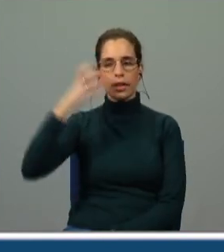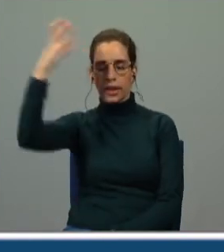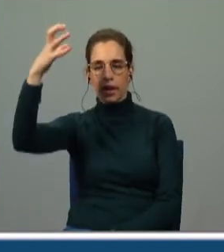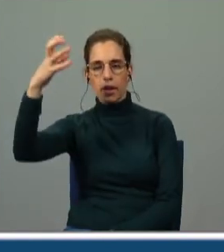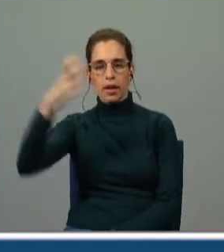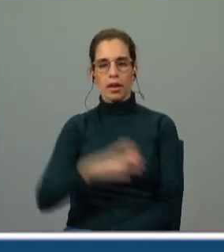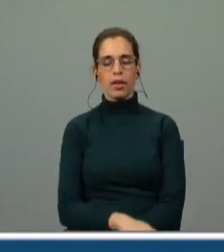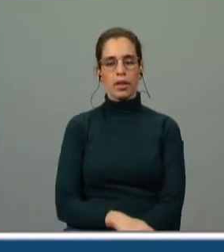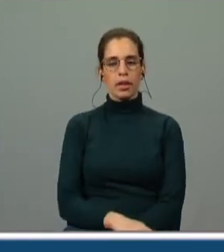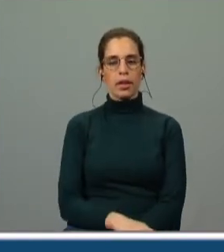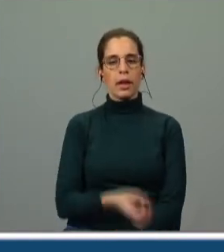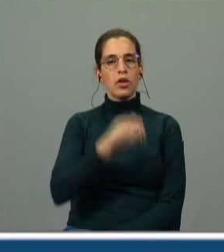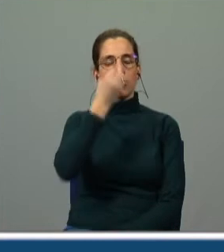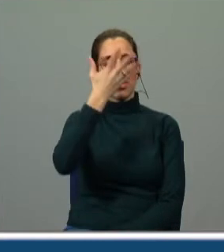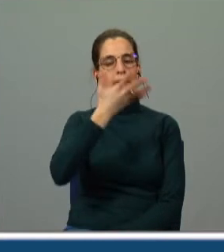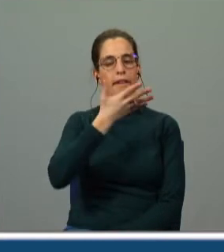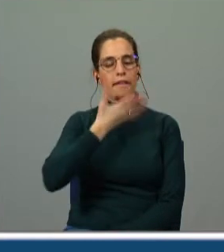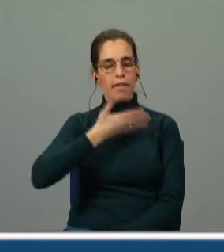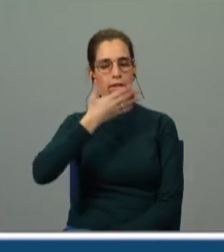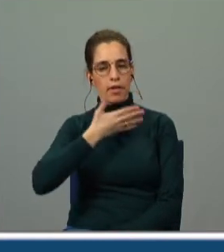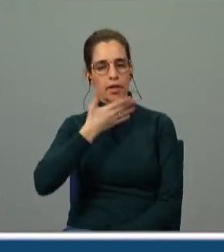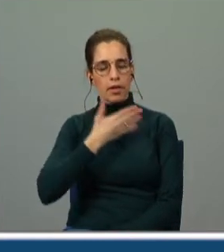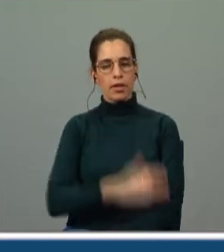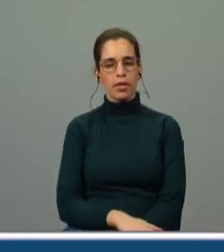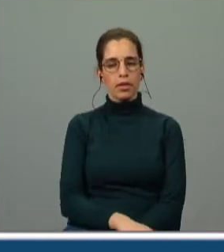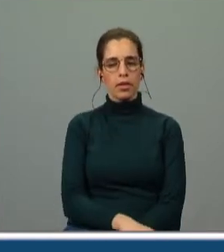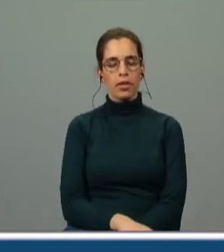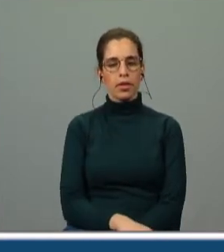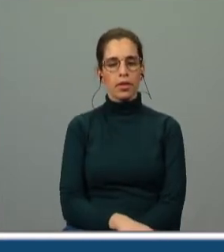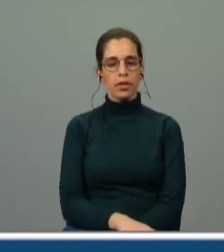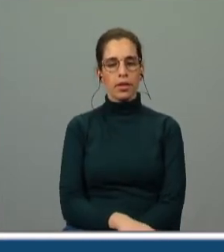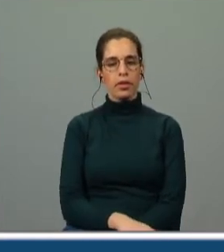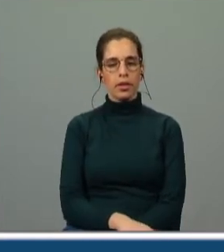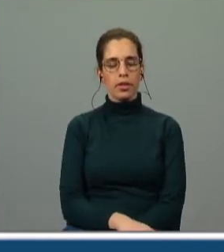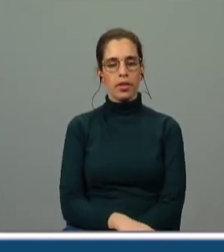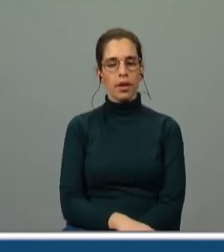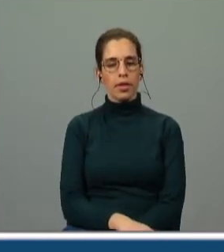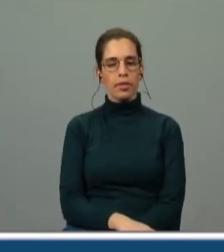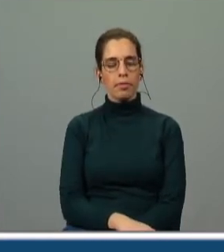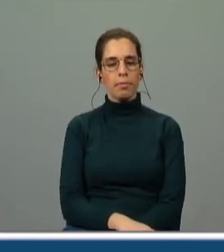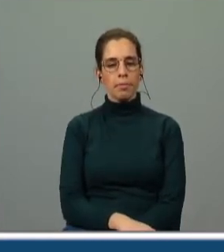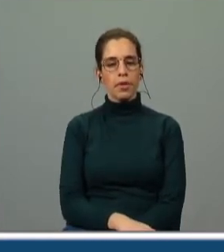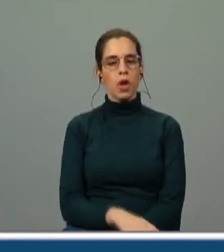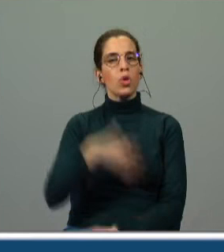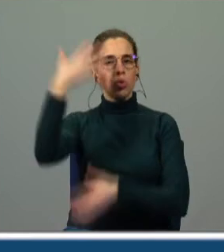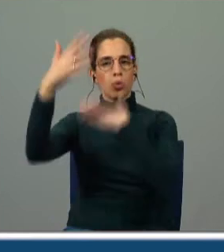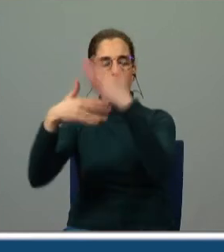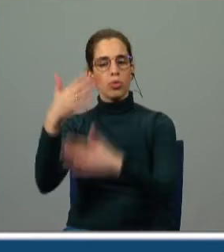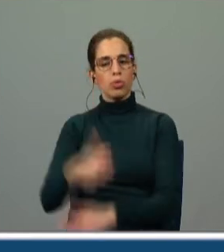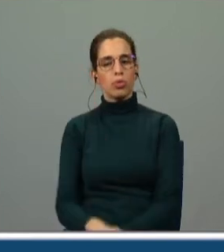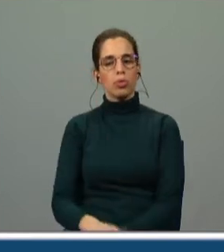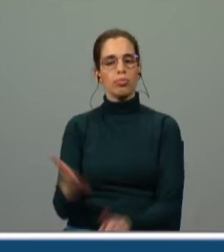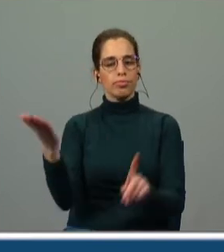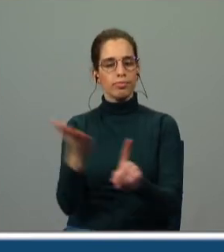banhando e as brancas flores que ela dos olhos seus recadas tinha se encarniçavam férvidos e irosos no futuro castigo não cuidosos